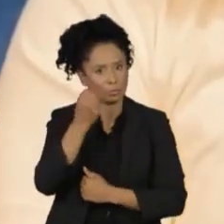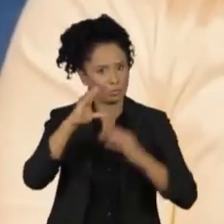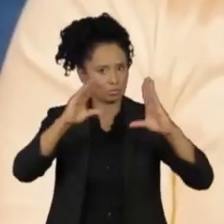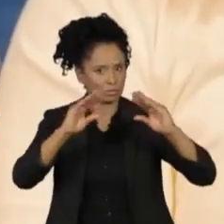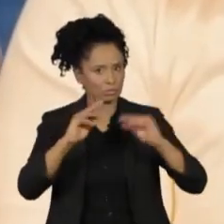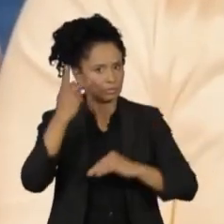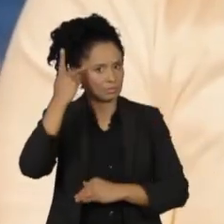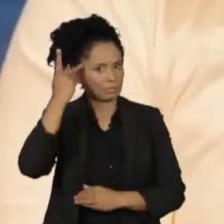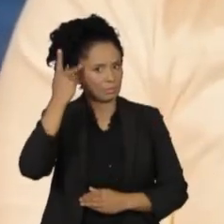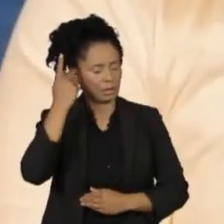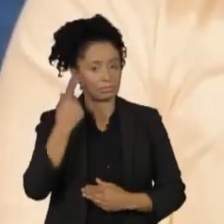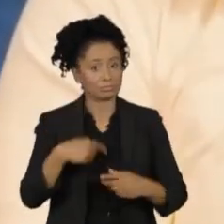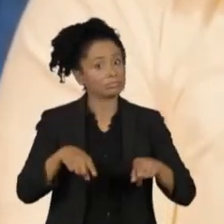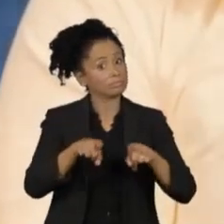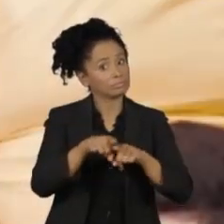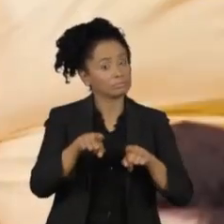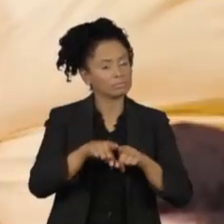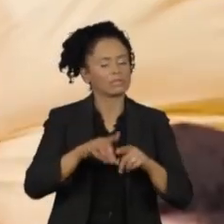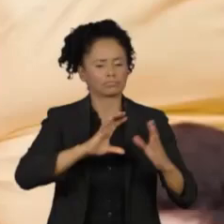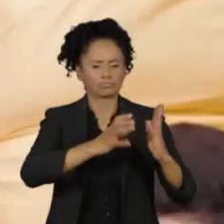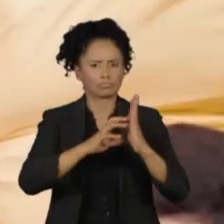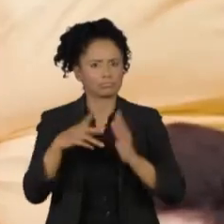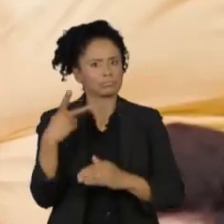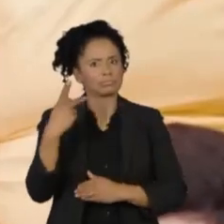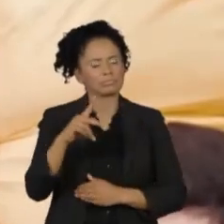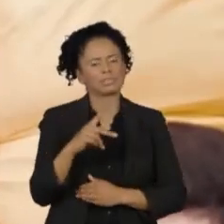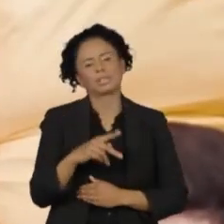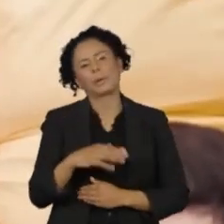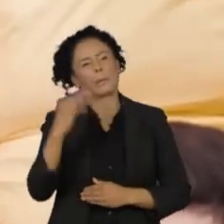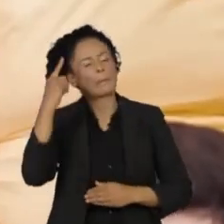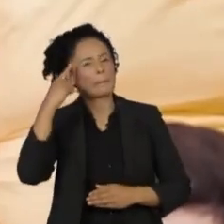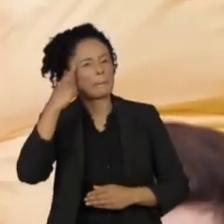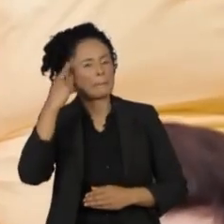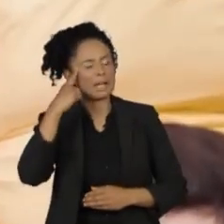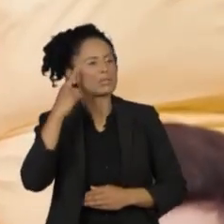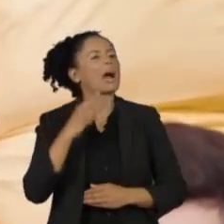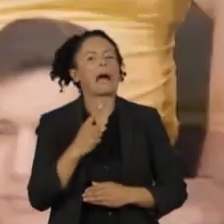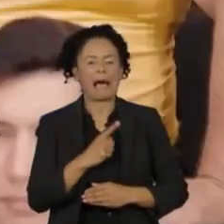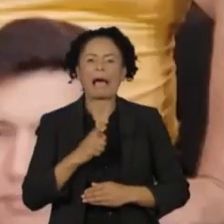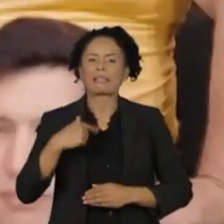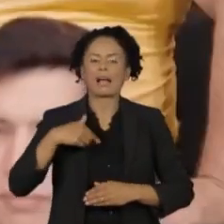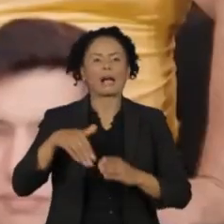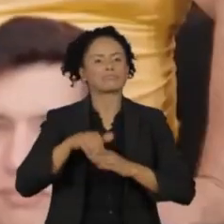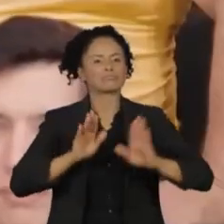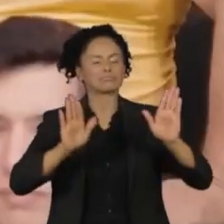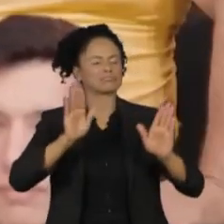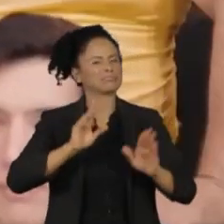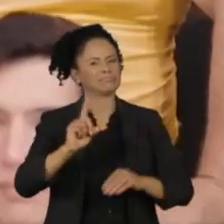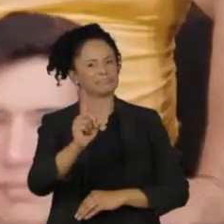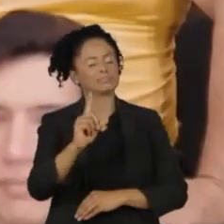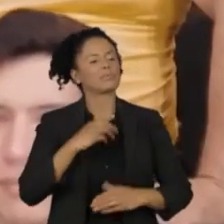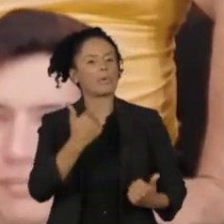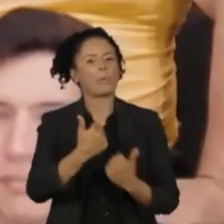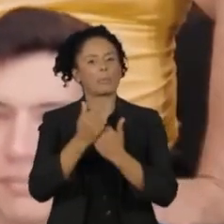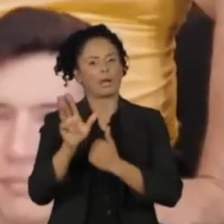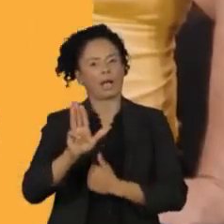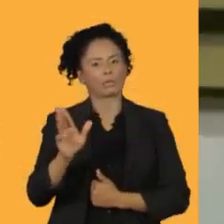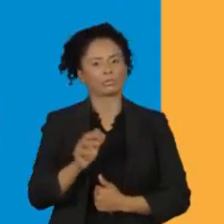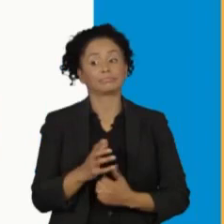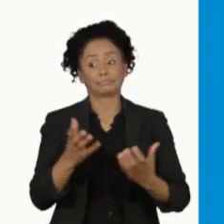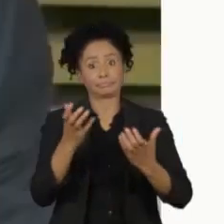em São Paulo. No entanto, o partido revogou sua candidatura para apoiar Lula. Marçal promete recorrer à justiça.